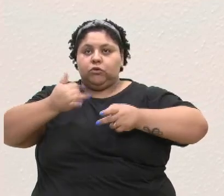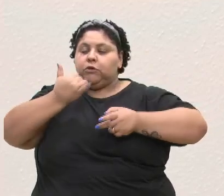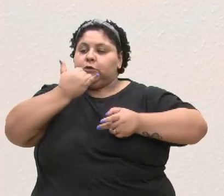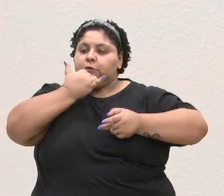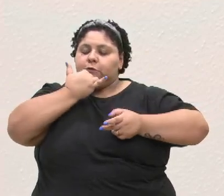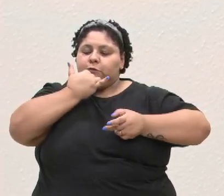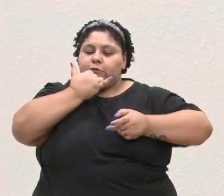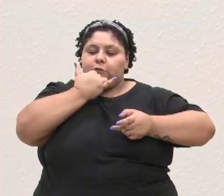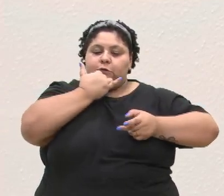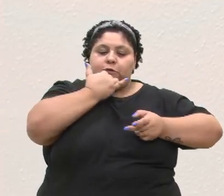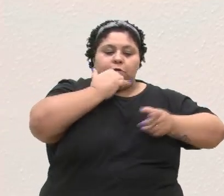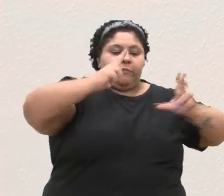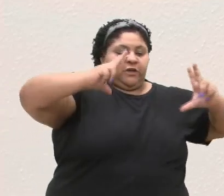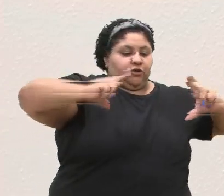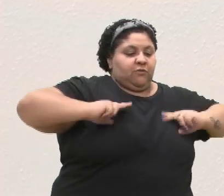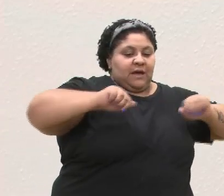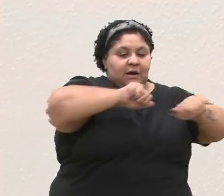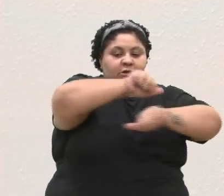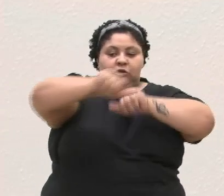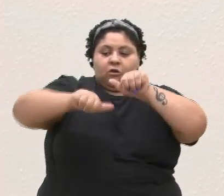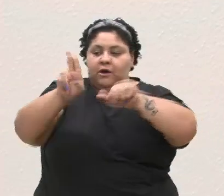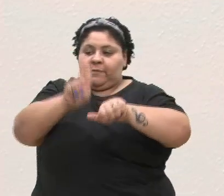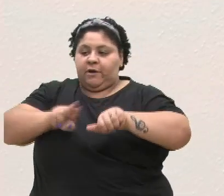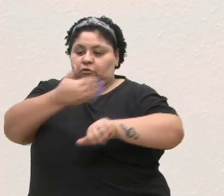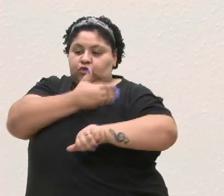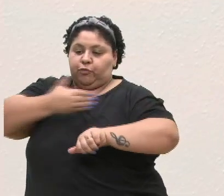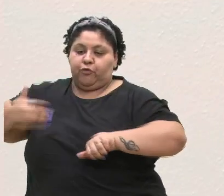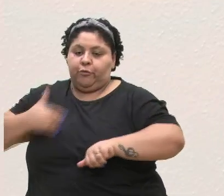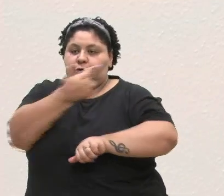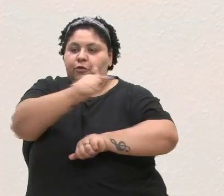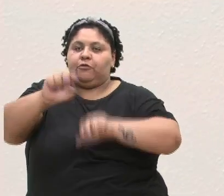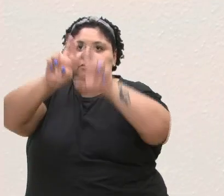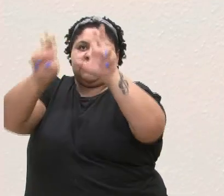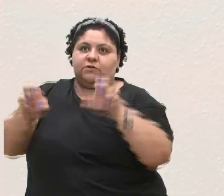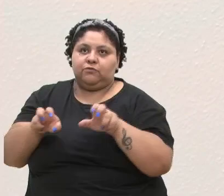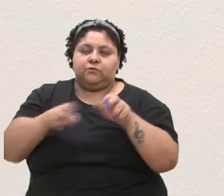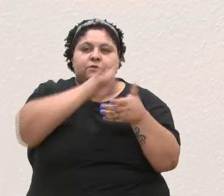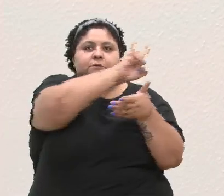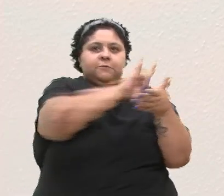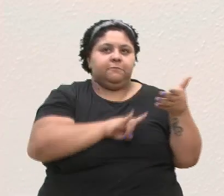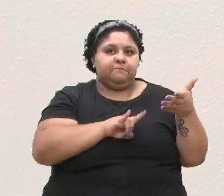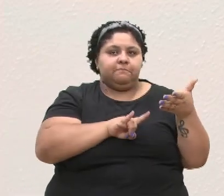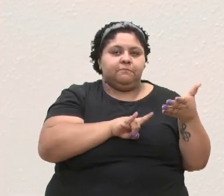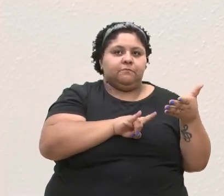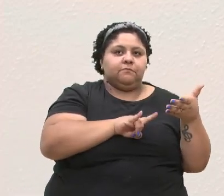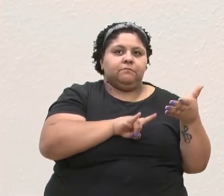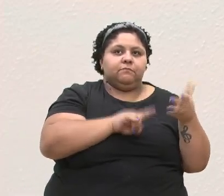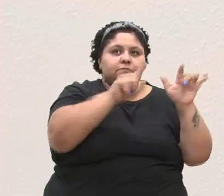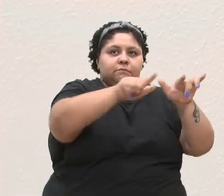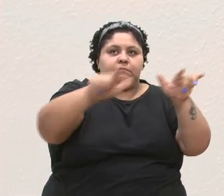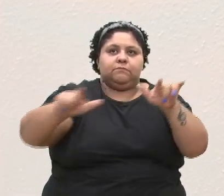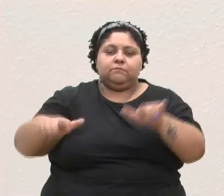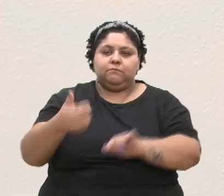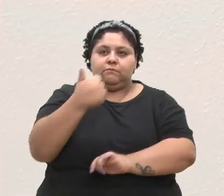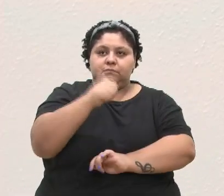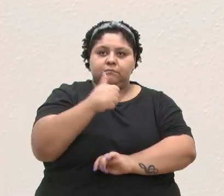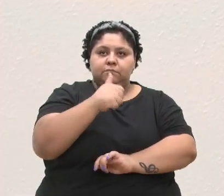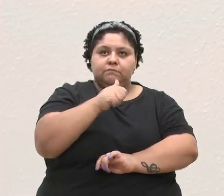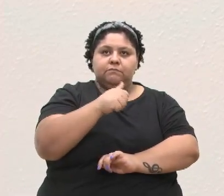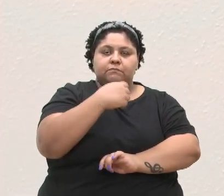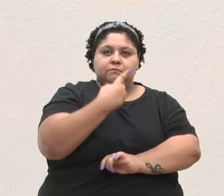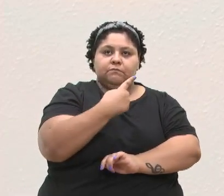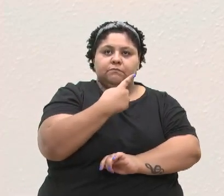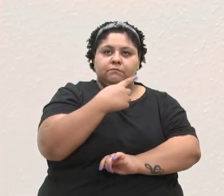outras providências. Conforme a exposição de motivos, o autor argumenta que trata-se de parte de áreas públicas nº 11.54 e